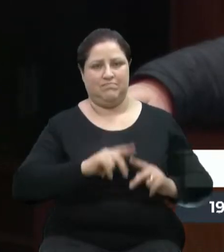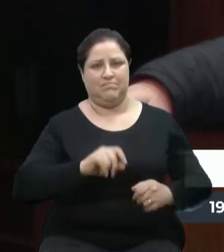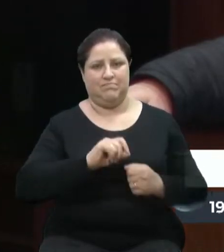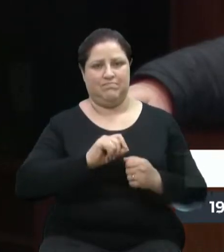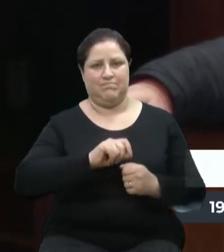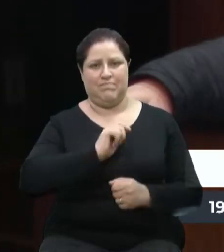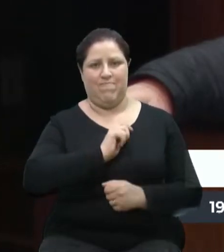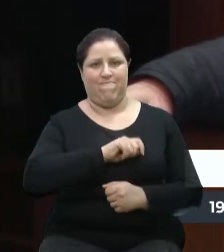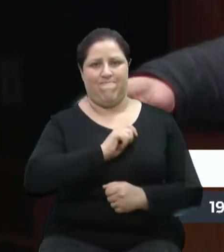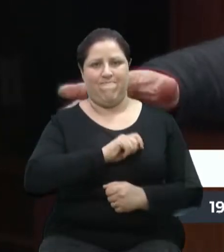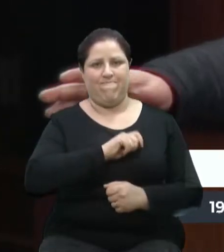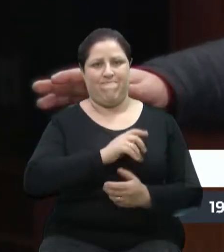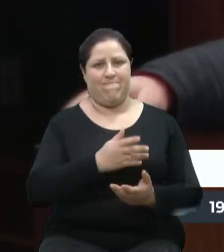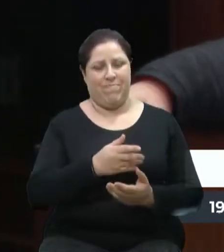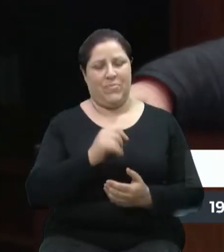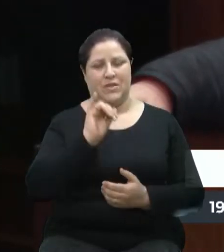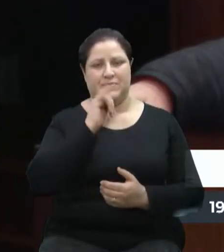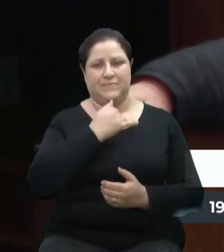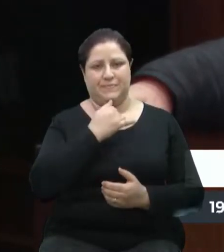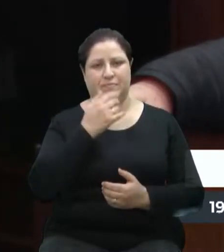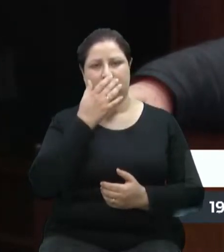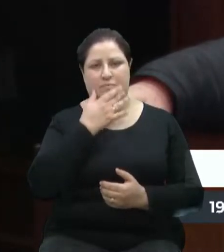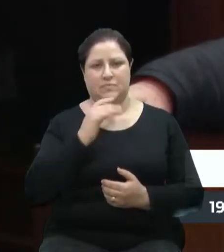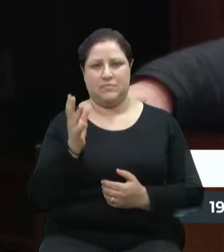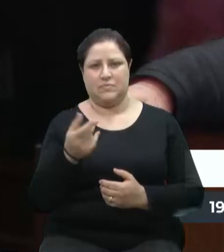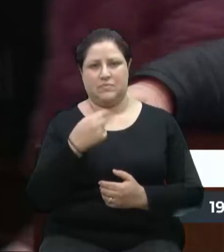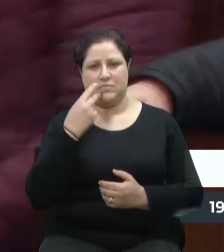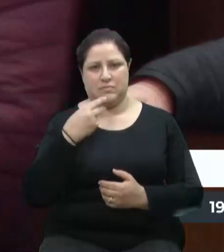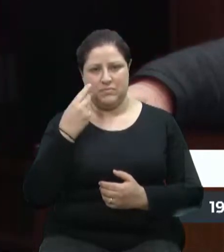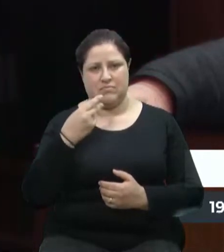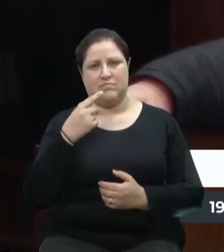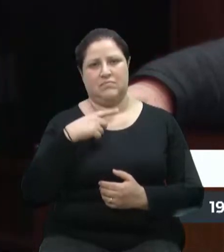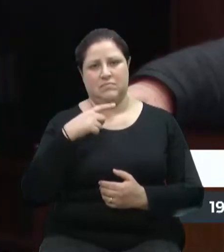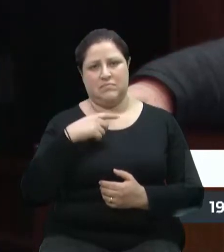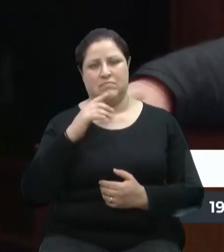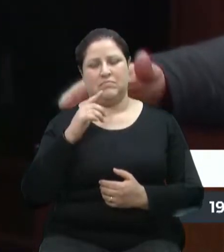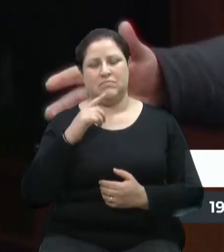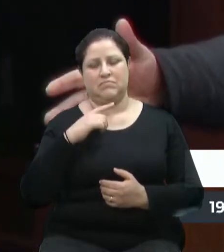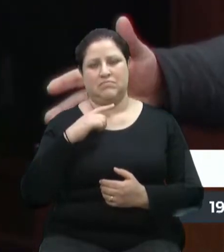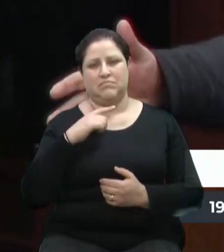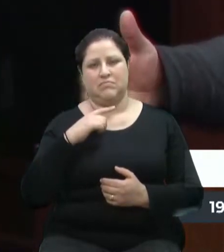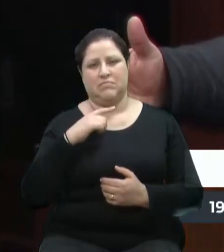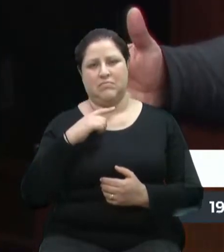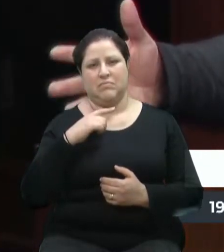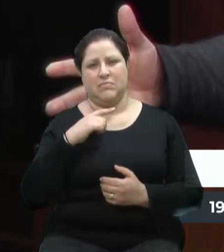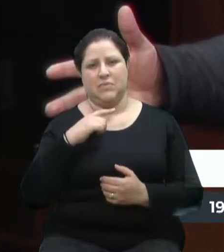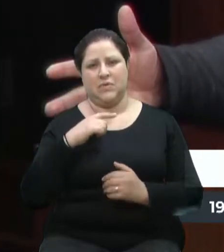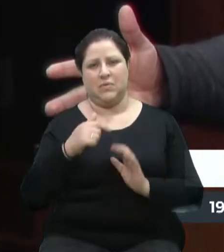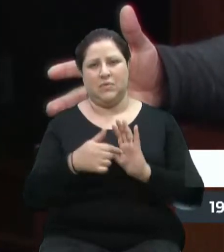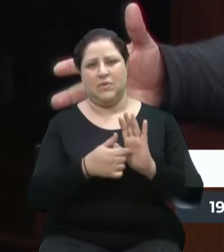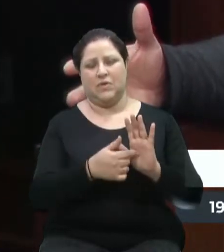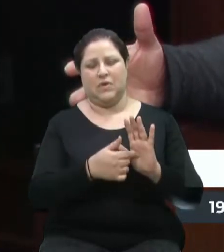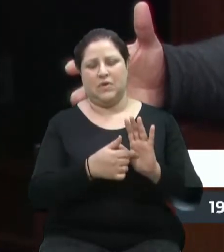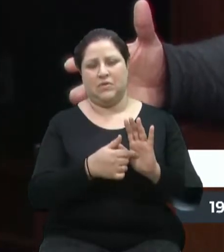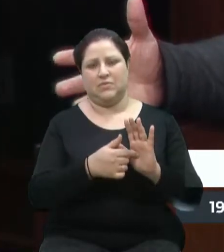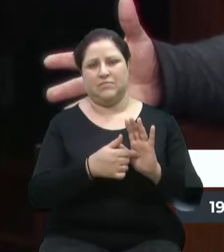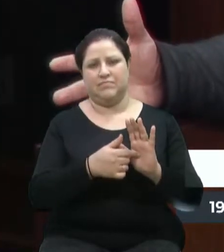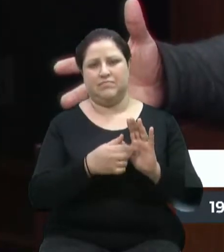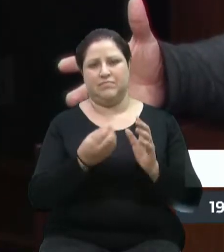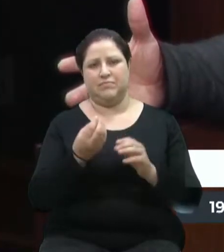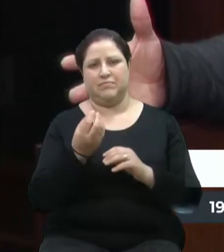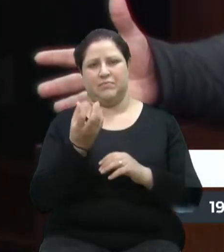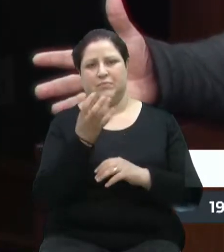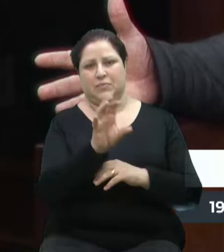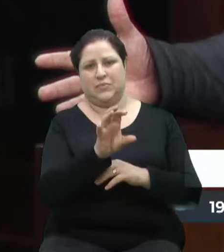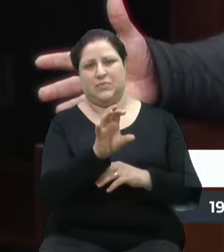É lamentável, né? Acho que todos os vereadores dessa casa aqui praticamente foram marcados nas postagens, né? Que os vereadores façam alguma coisa, mas